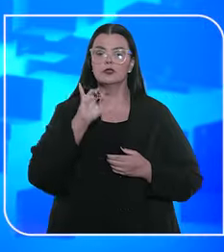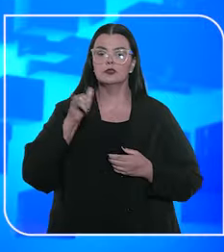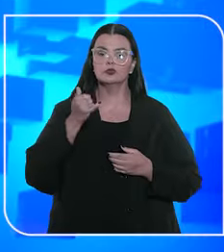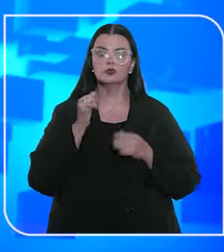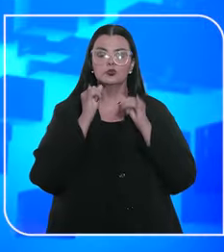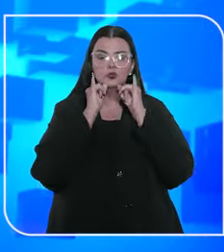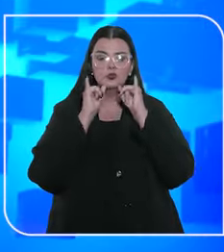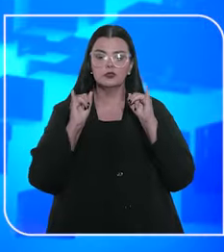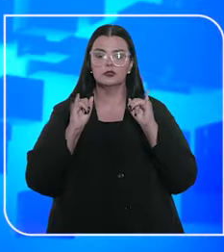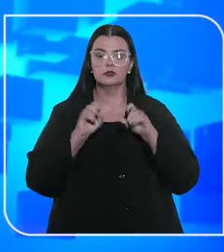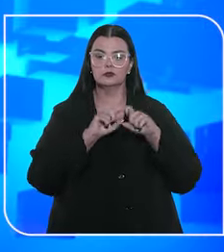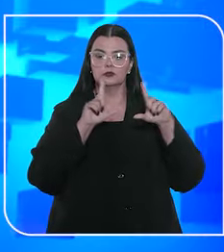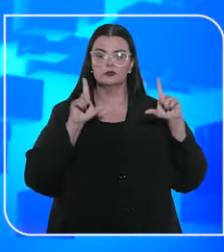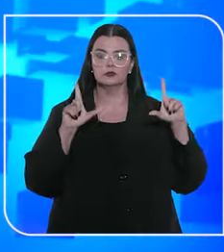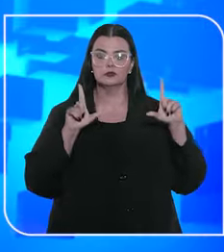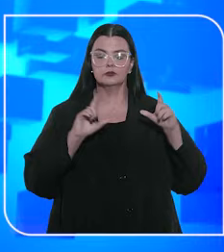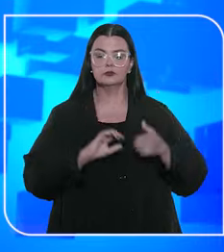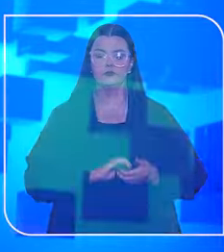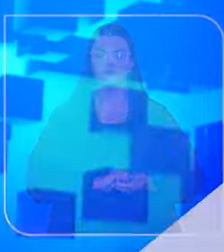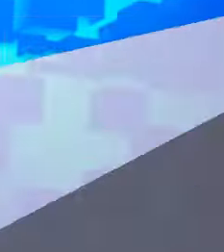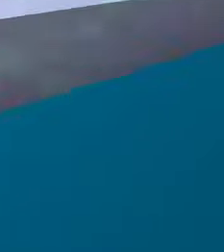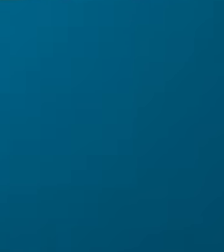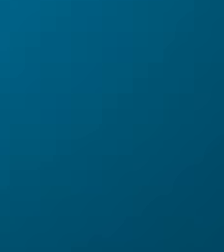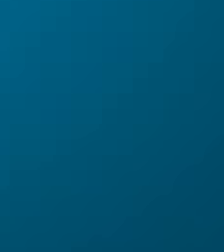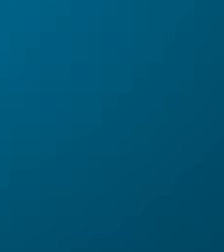STJ Notícias está no ar.